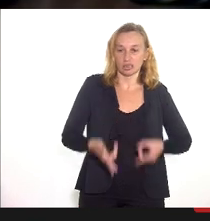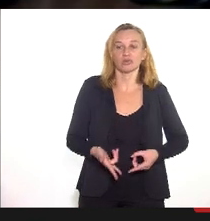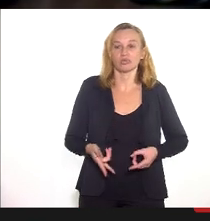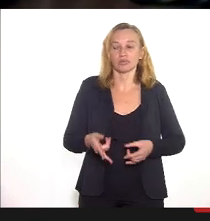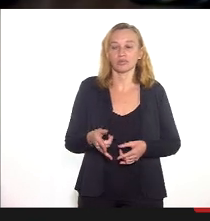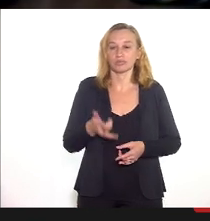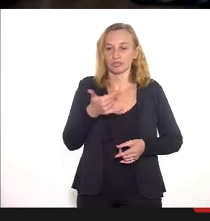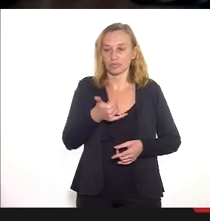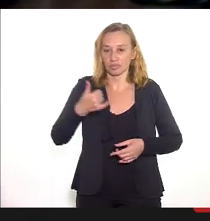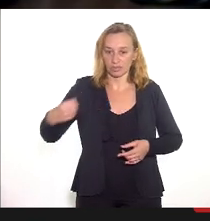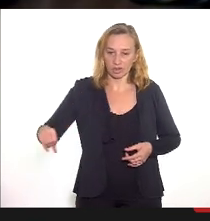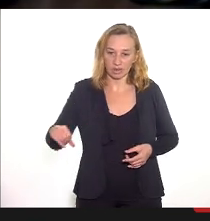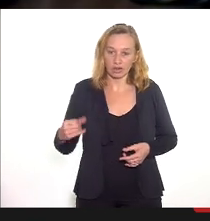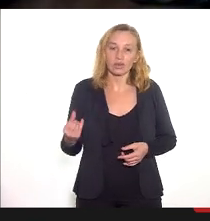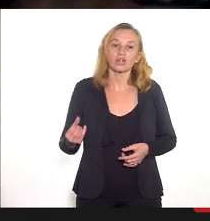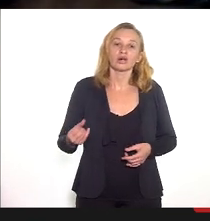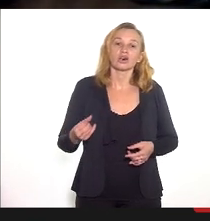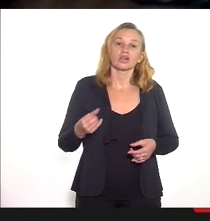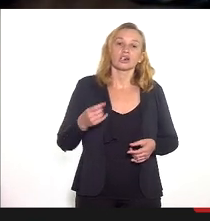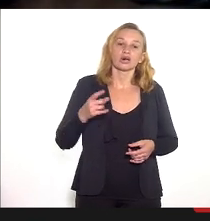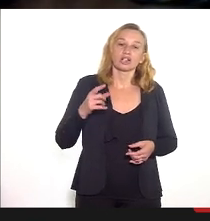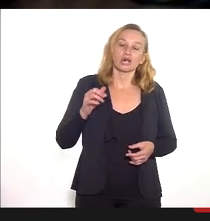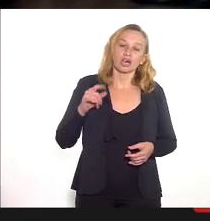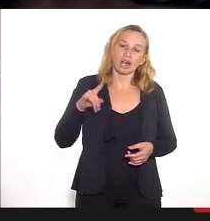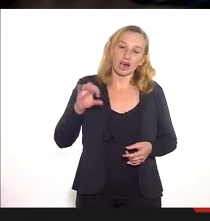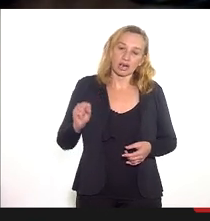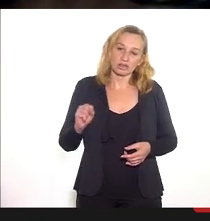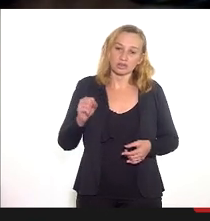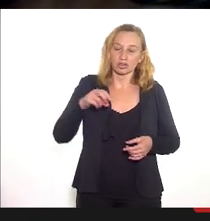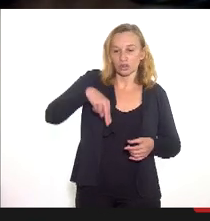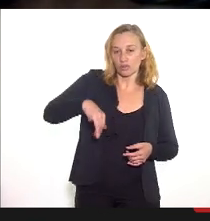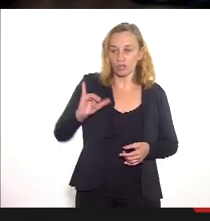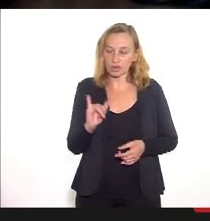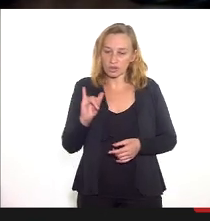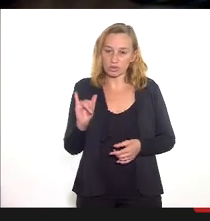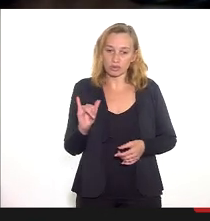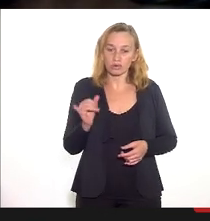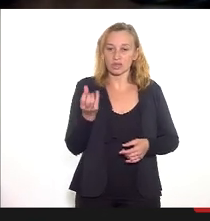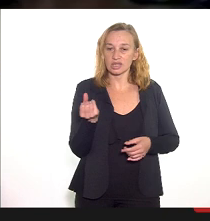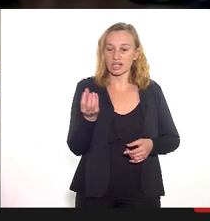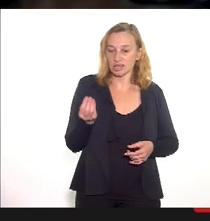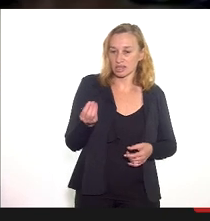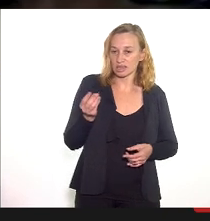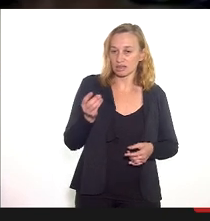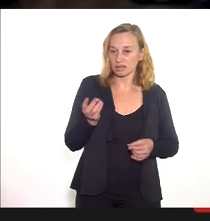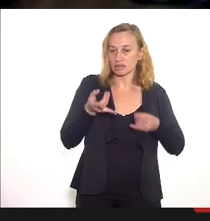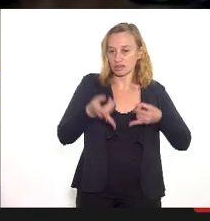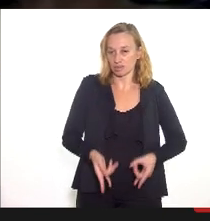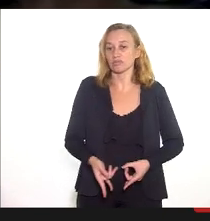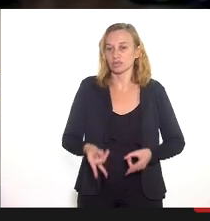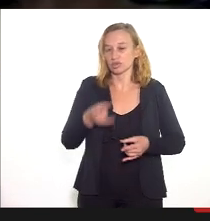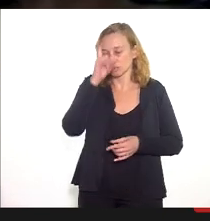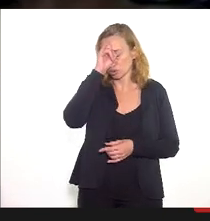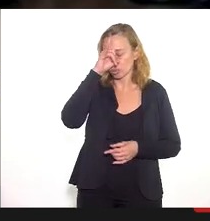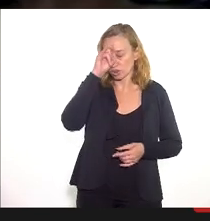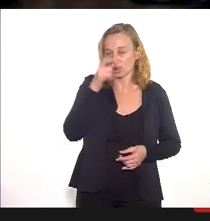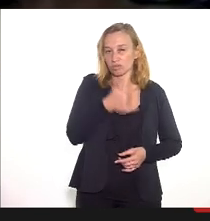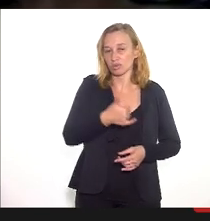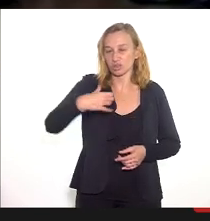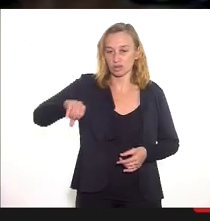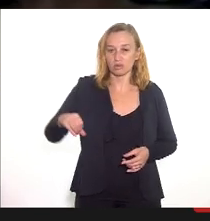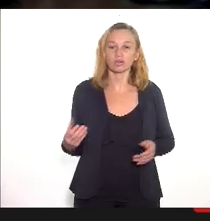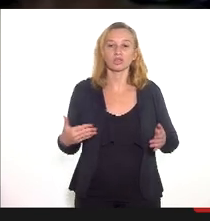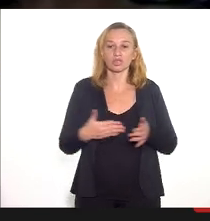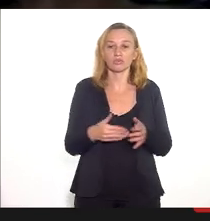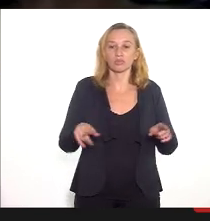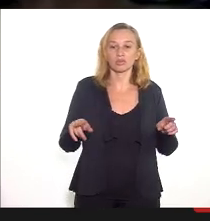Hospital Estadual Doutor Ricardo Cruz ERC em Nova Iguaçu 60 leitos de UTI COVID-19 e